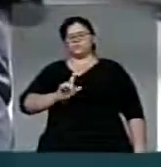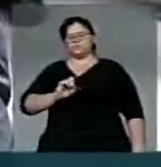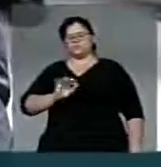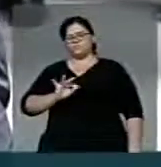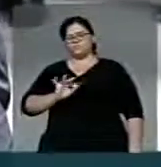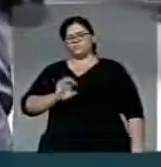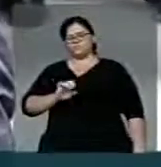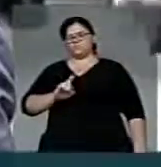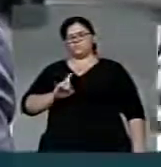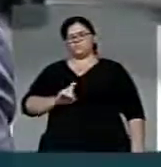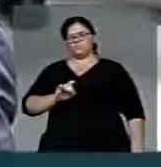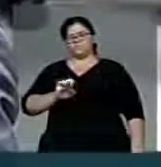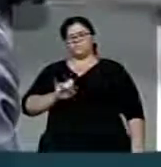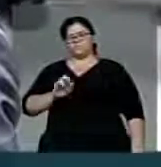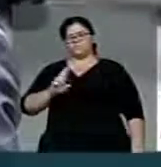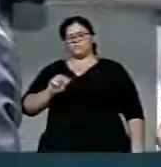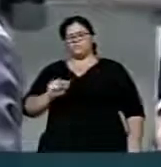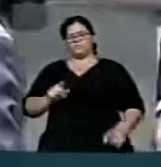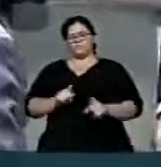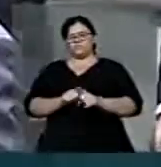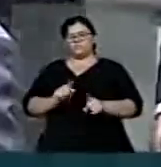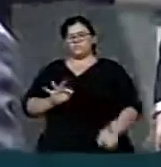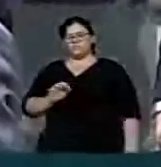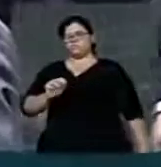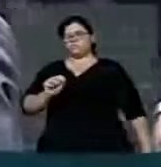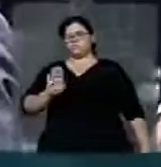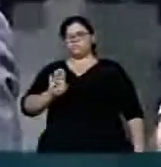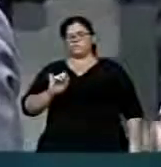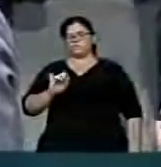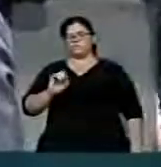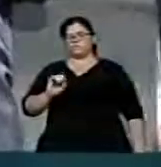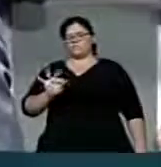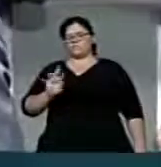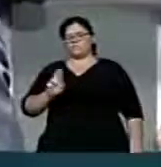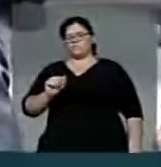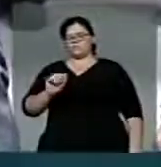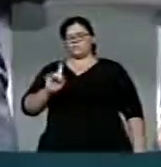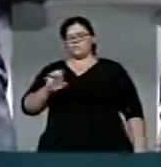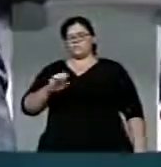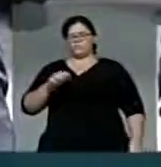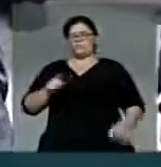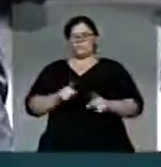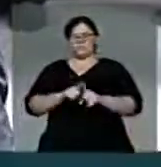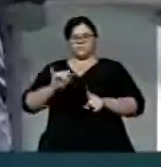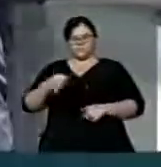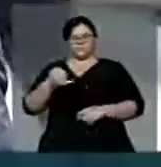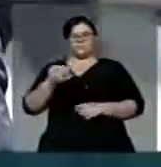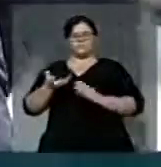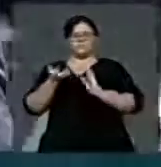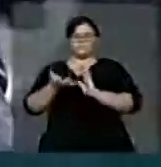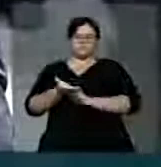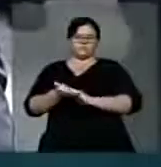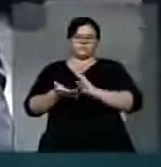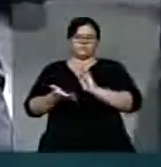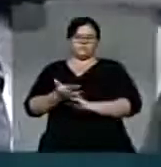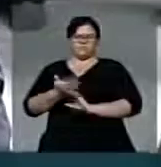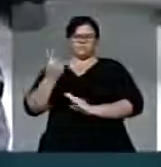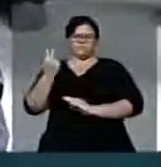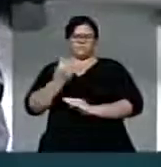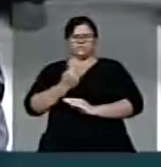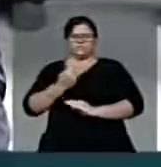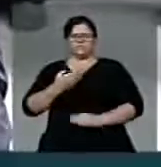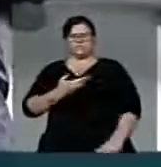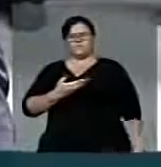o companheiro Fábio Trade, que gostaria de também aproveitar e parabenizar os